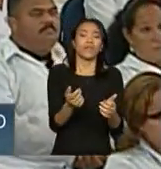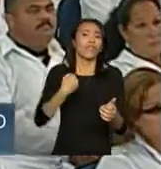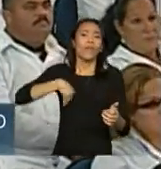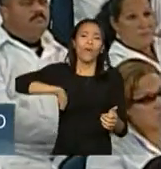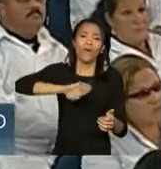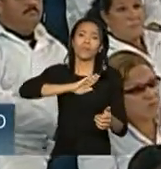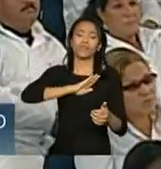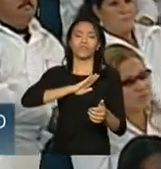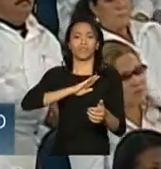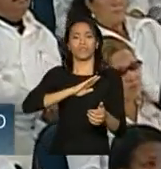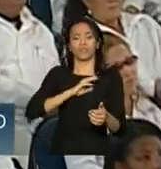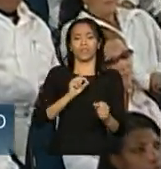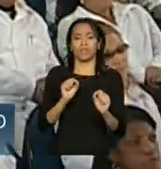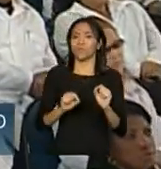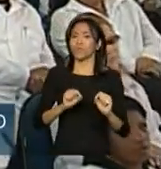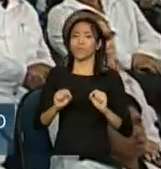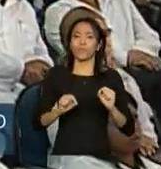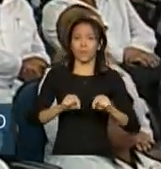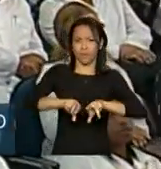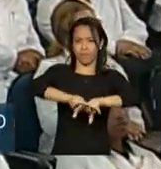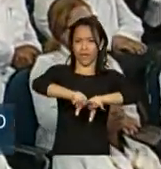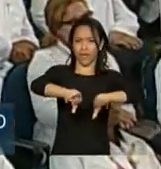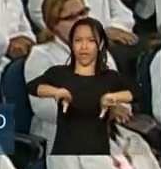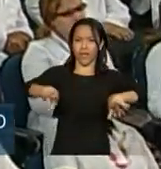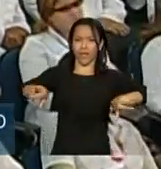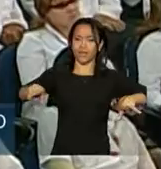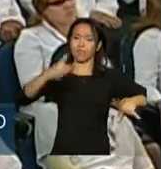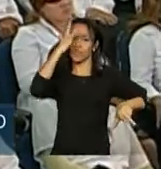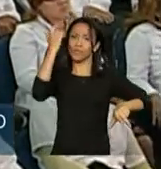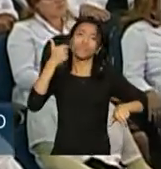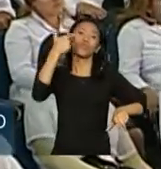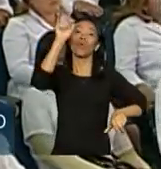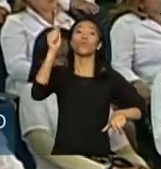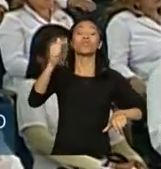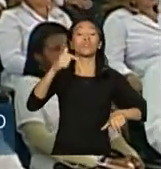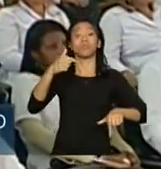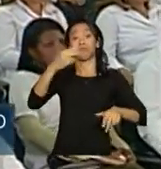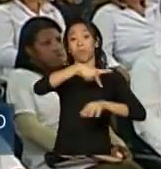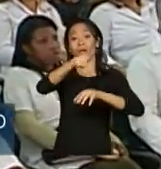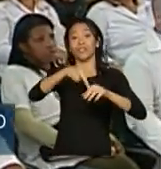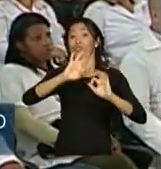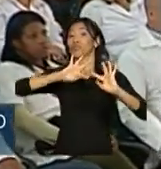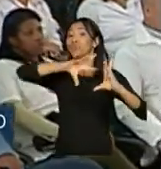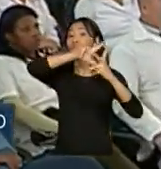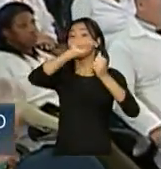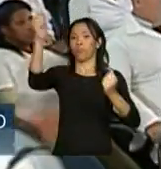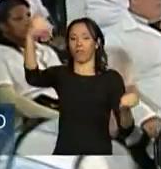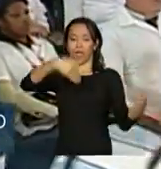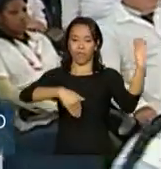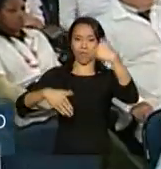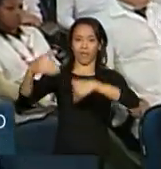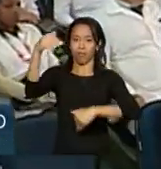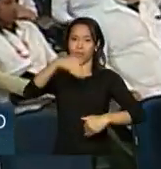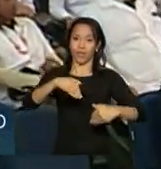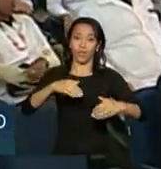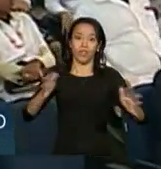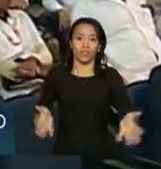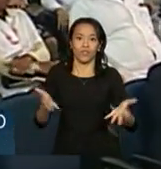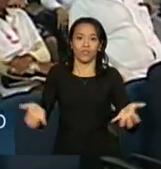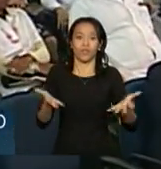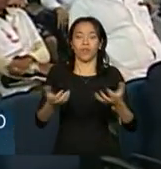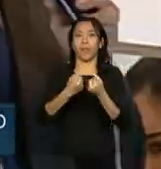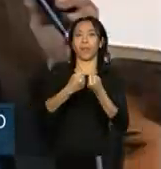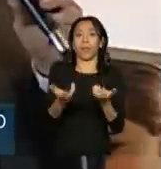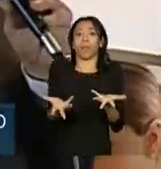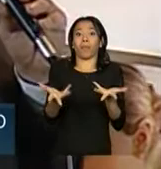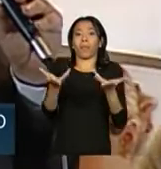somos por conta de vários imigrantes, pessoas de outros países do mundo inteiro, que vieram ajudar a construir o nosso país.